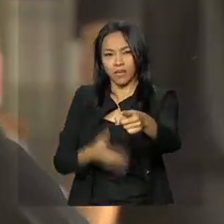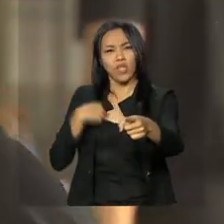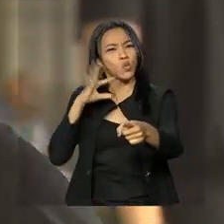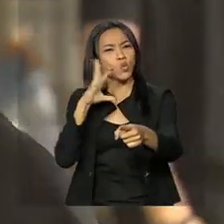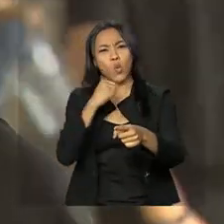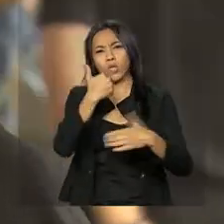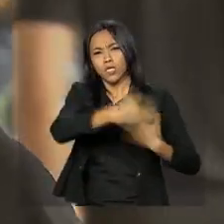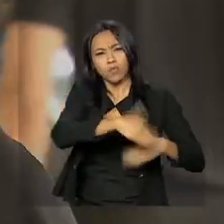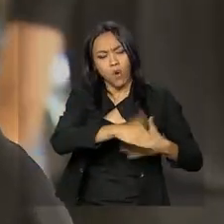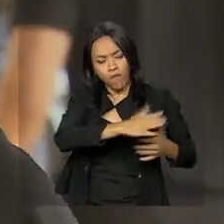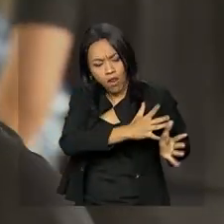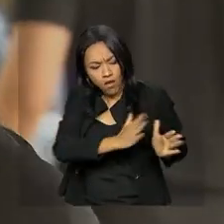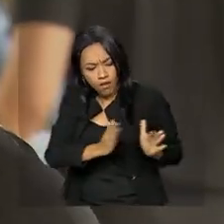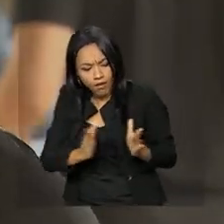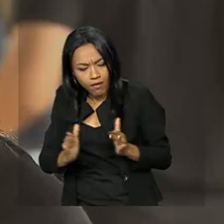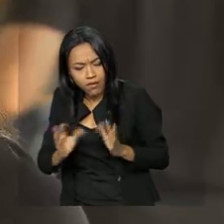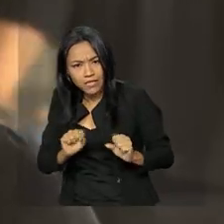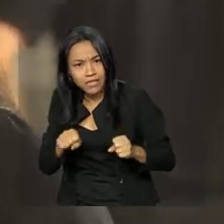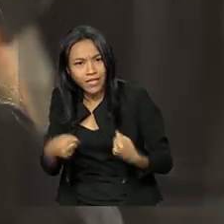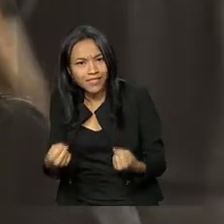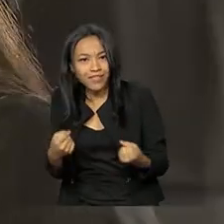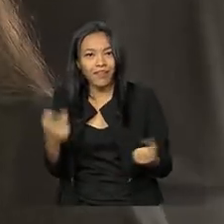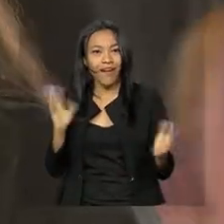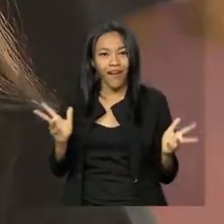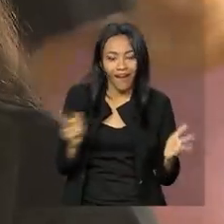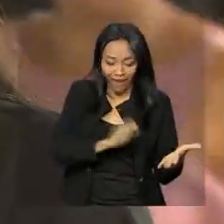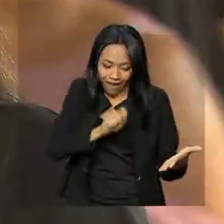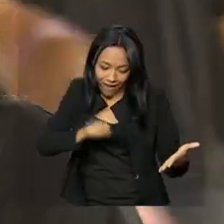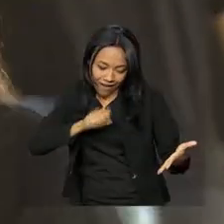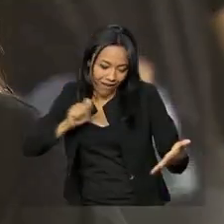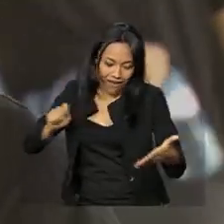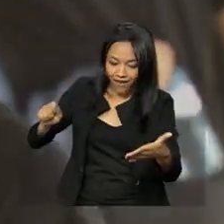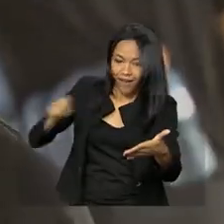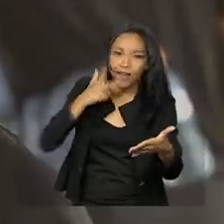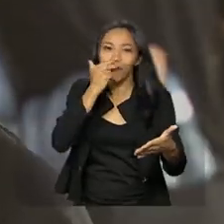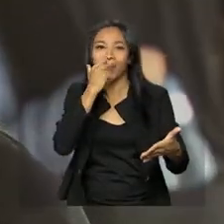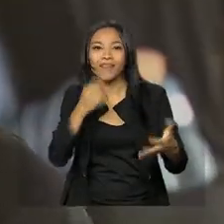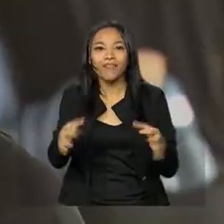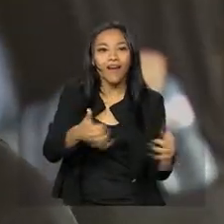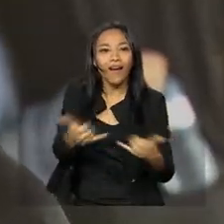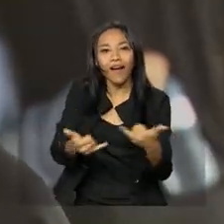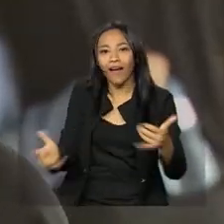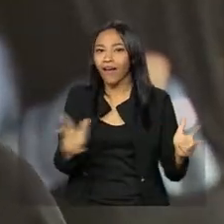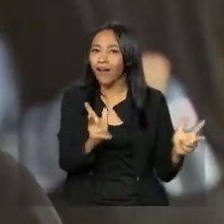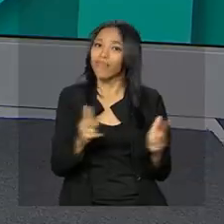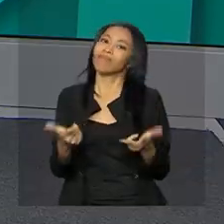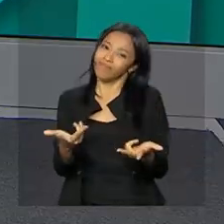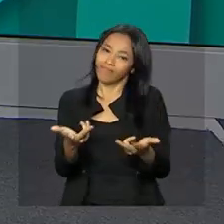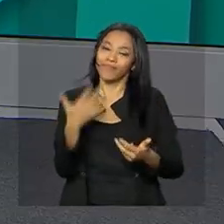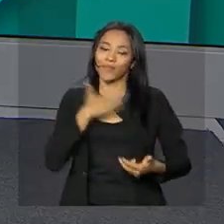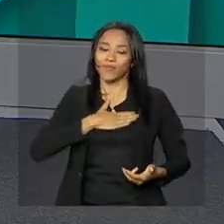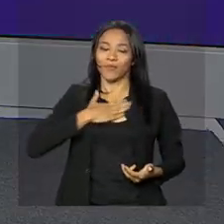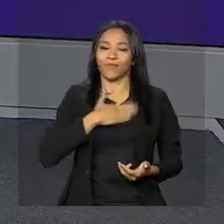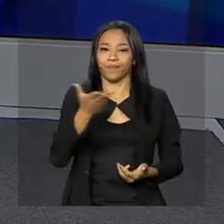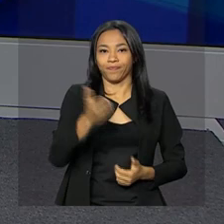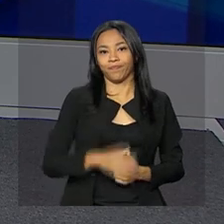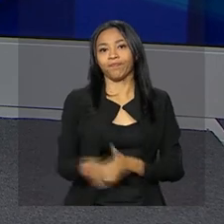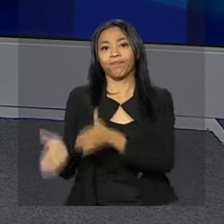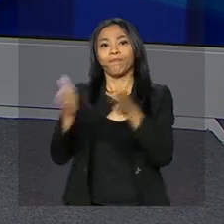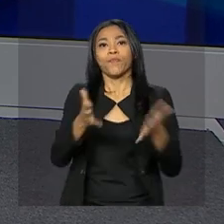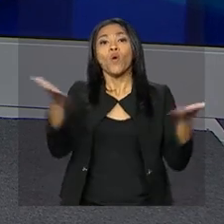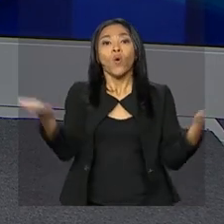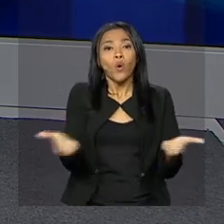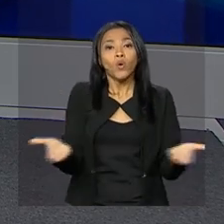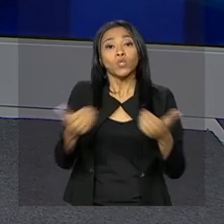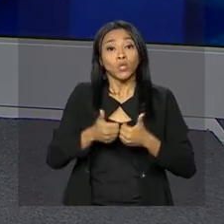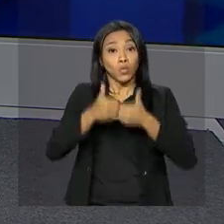provas com toda a dedicação. Na verdade, me divertindo muito. Porque para mim era um jogo. Para mim isso aqui é muito divertido. Começa hoje mais